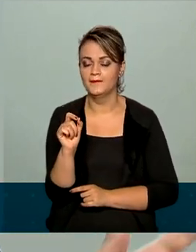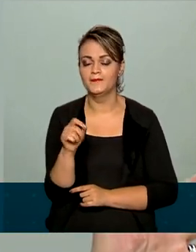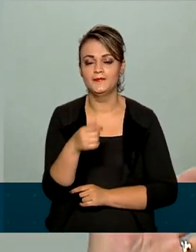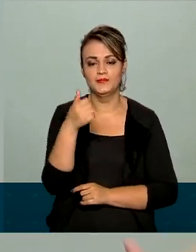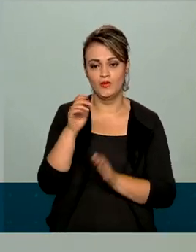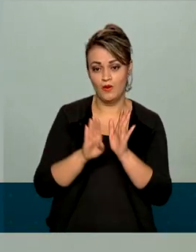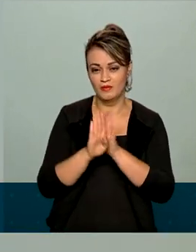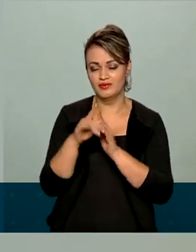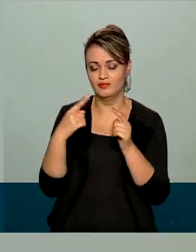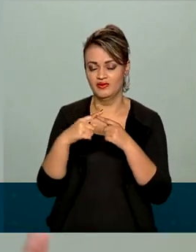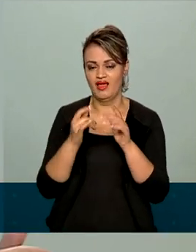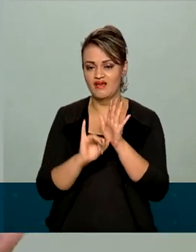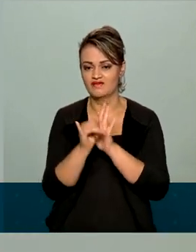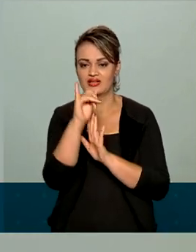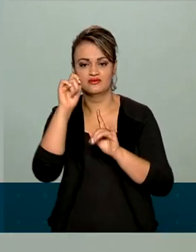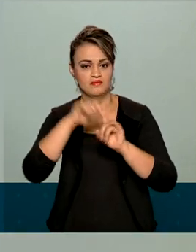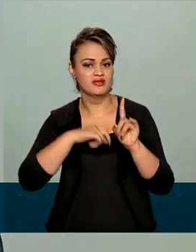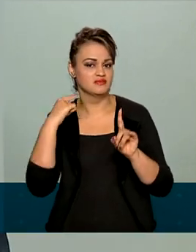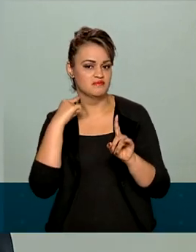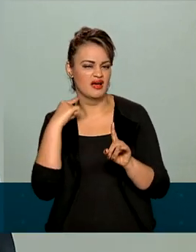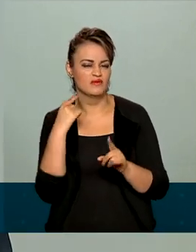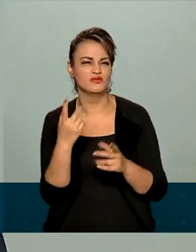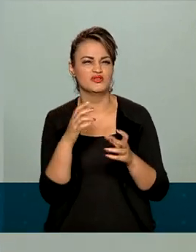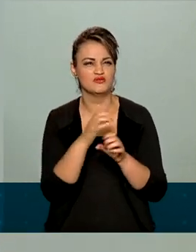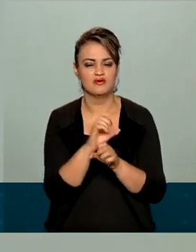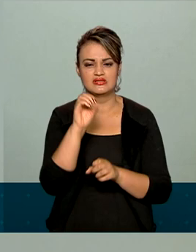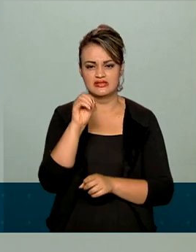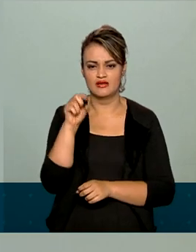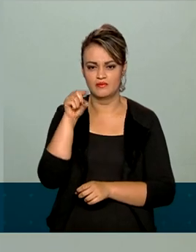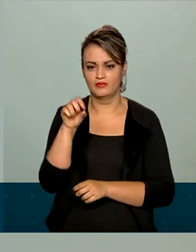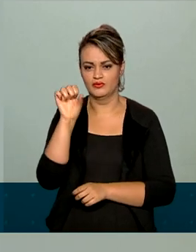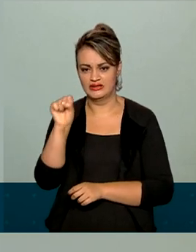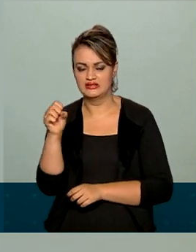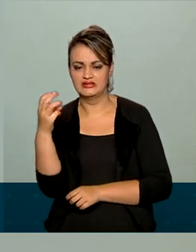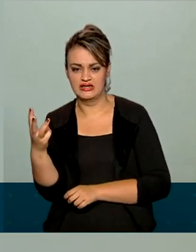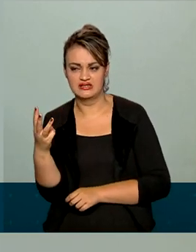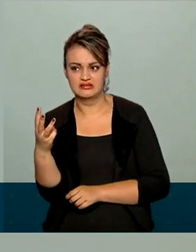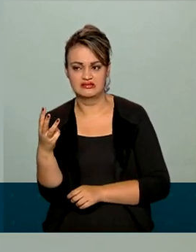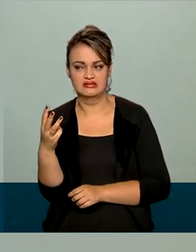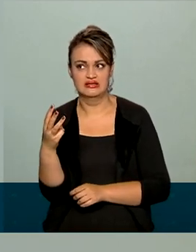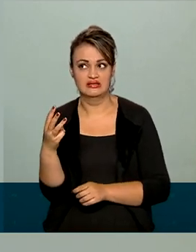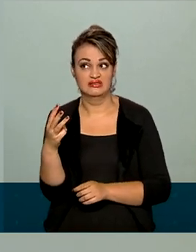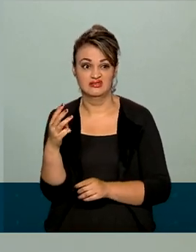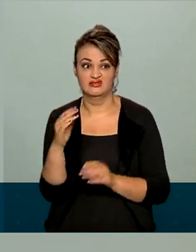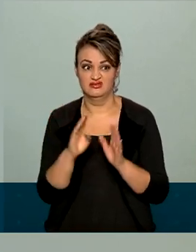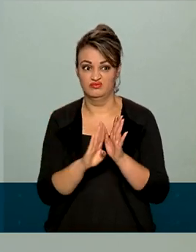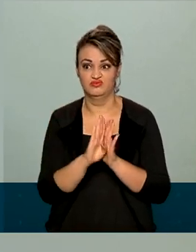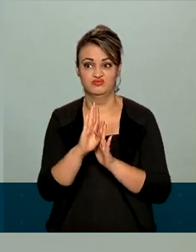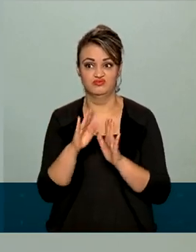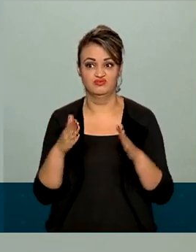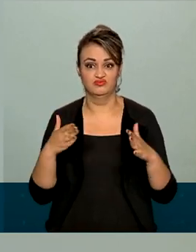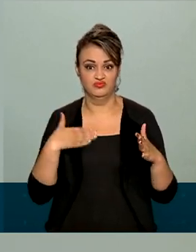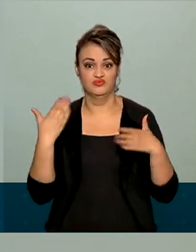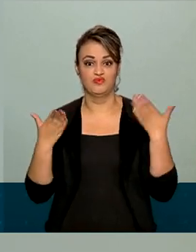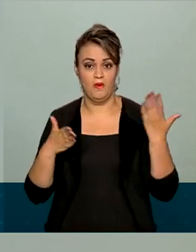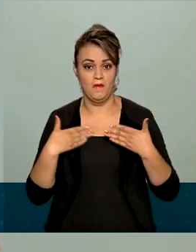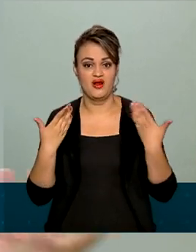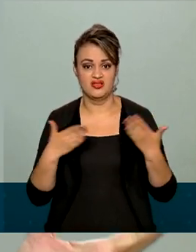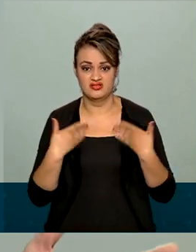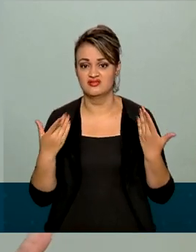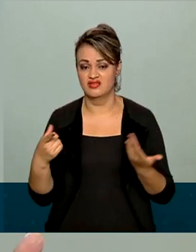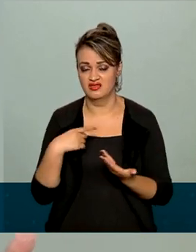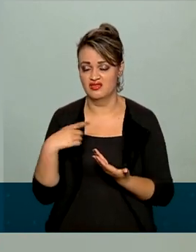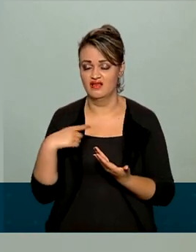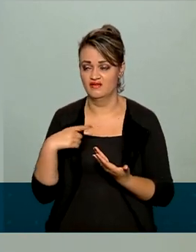lugar, na inflação de maio, de 0,83%, bem acima das expectativas dos agentes econômicos e